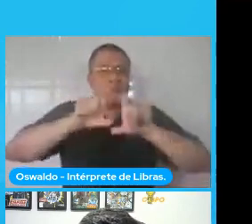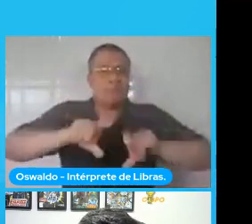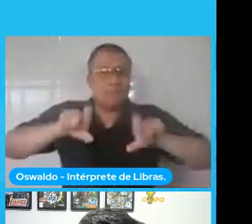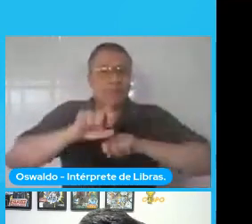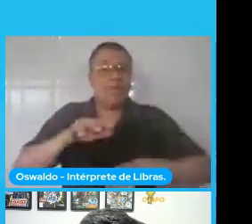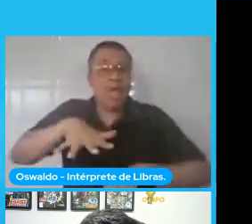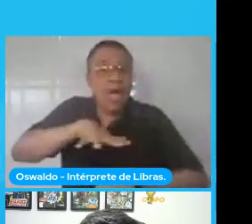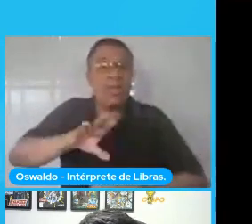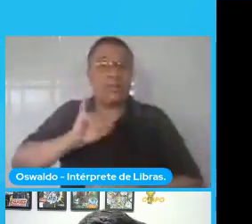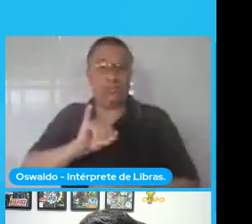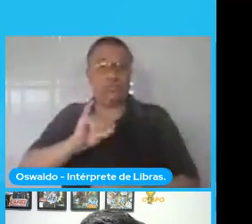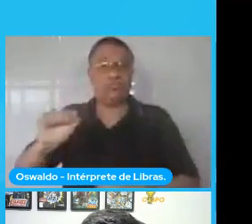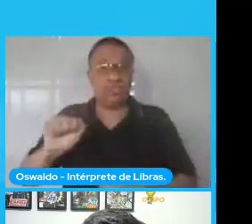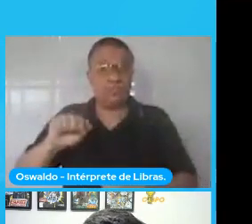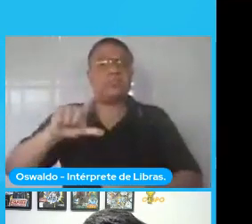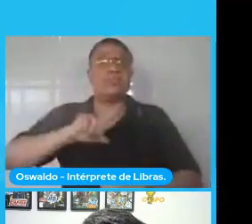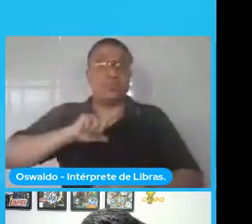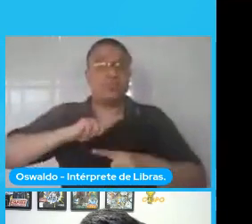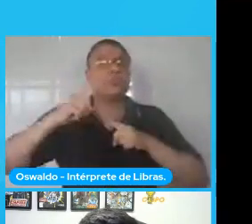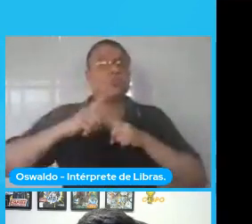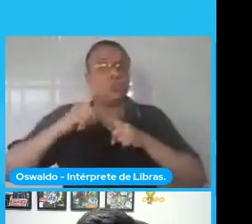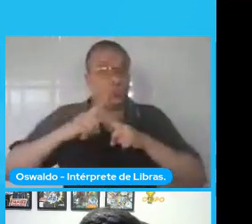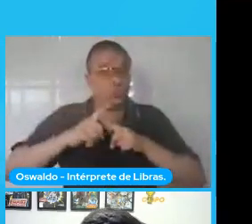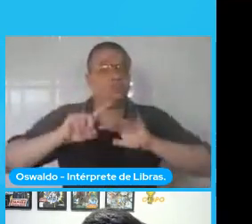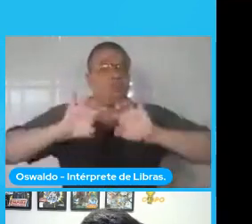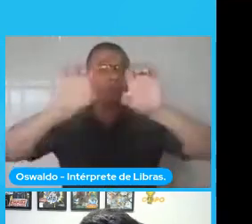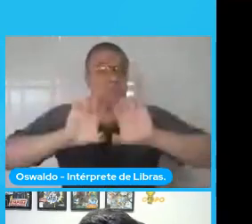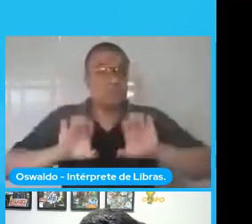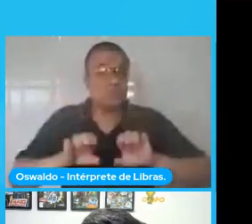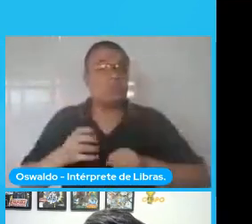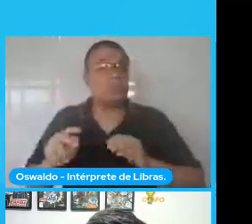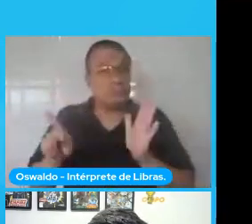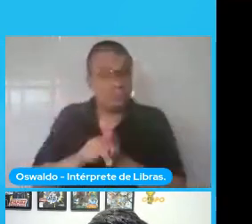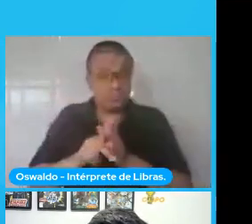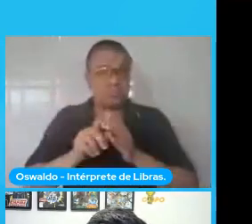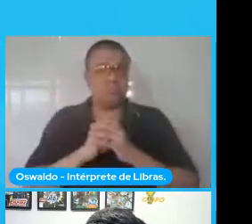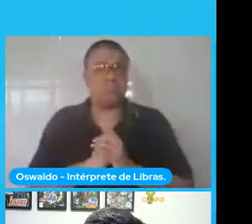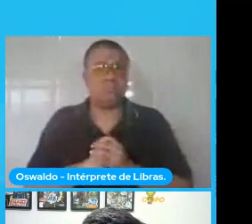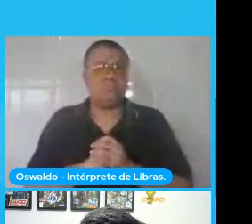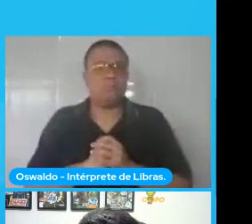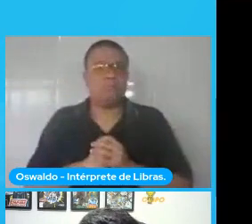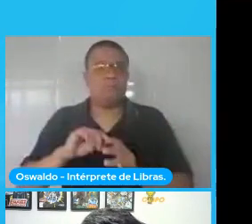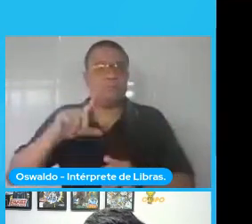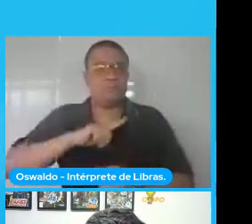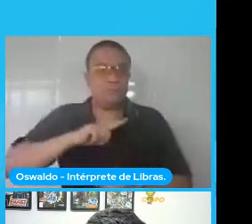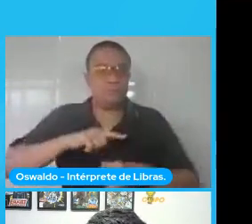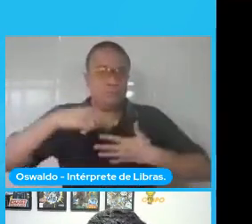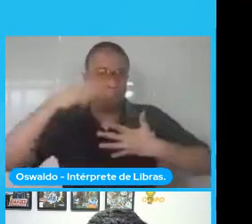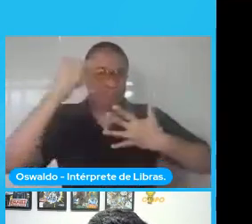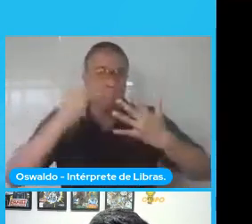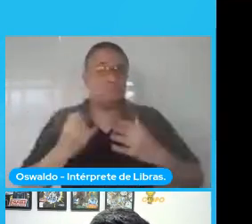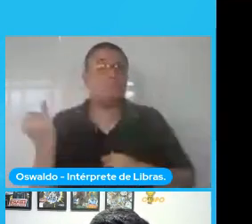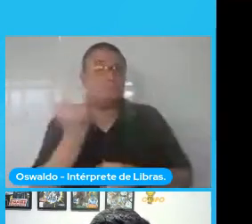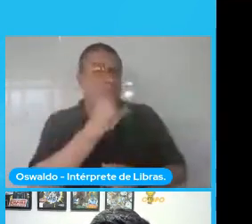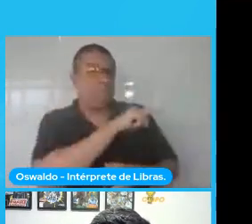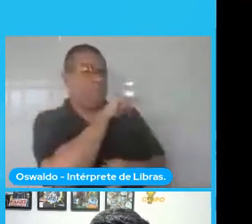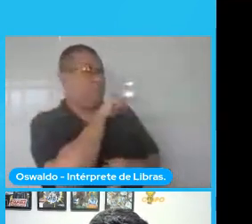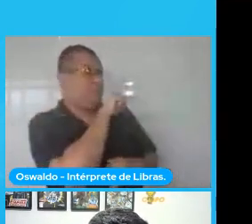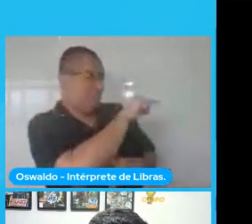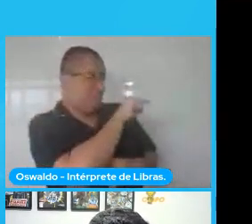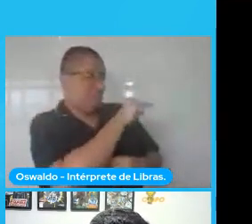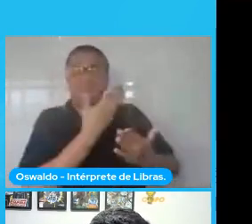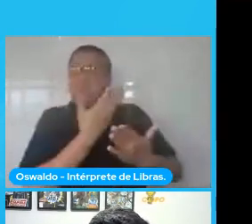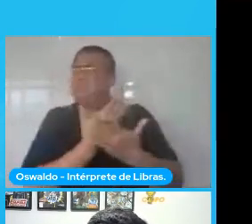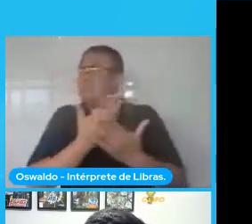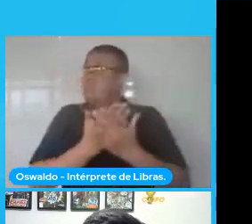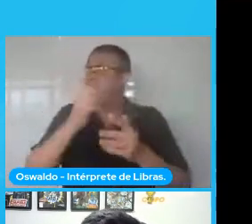arquitetura também, e aqui entra um ponto importante, né, que são os estudos sociais estatísticos. Então,